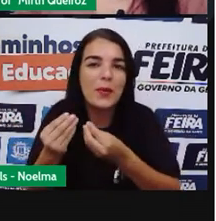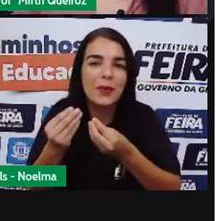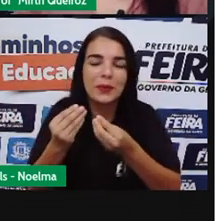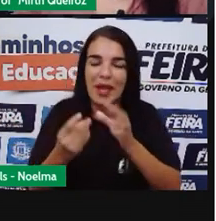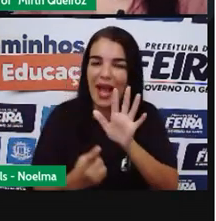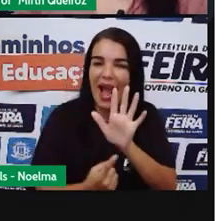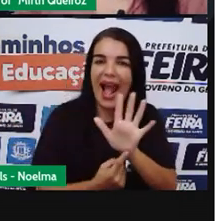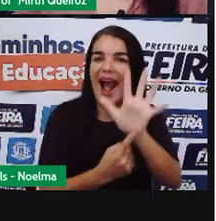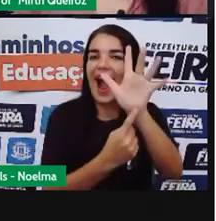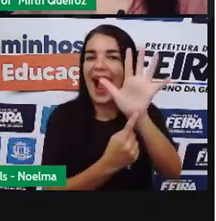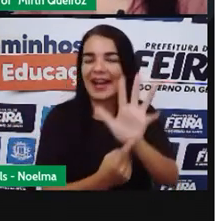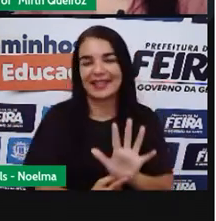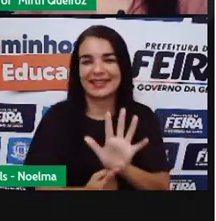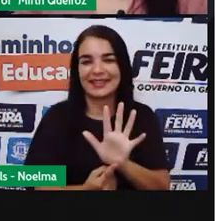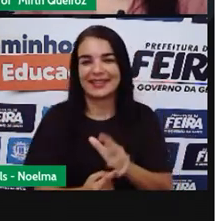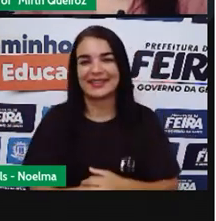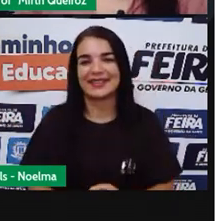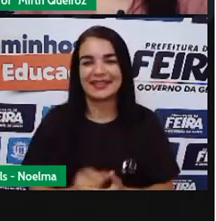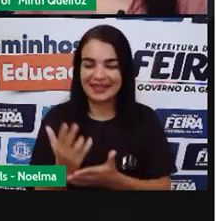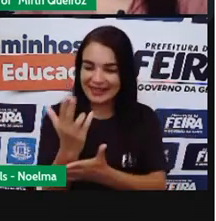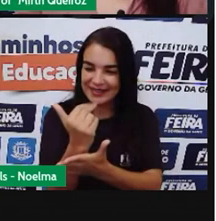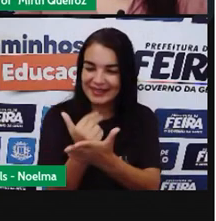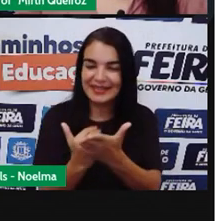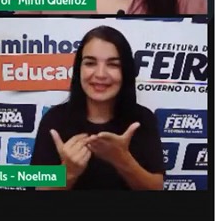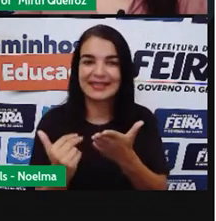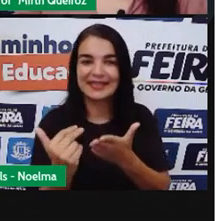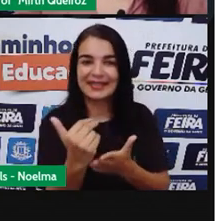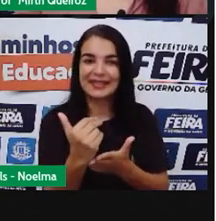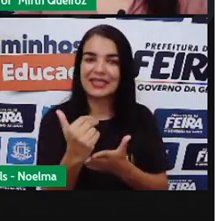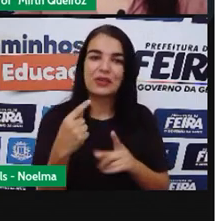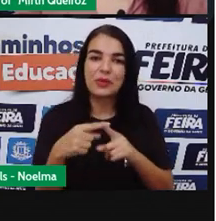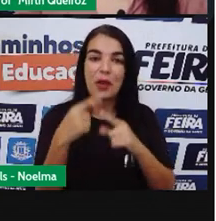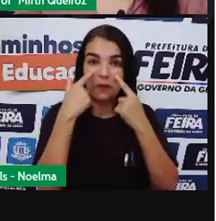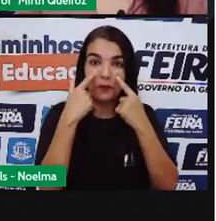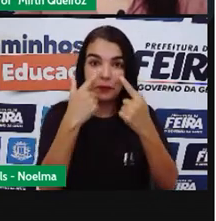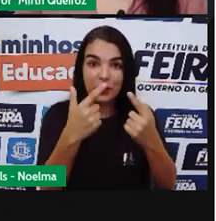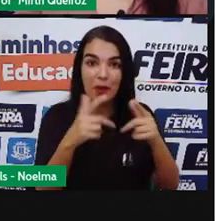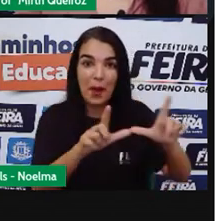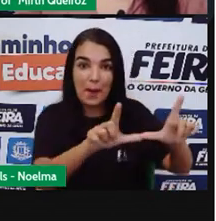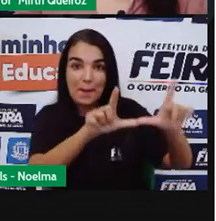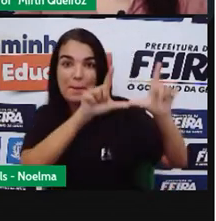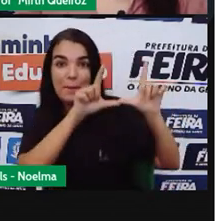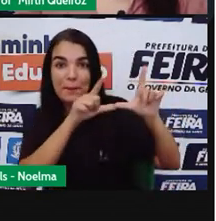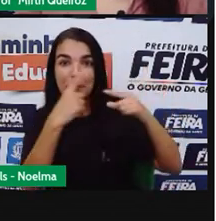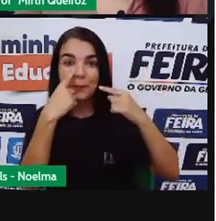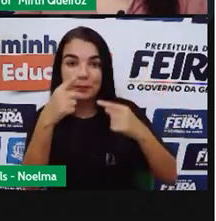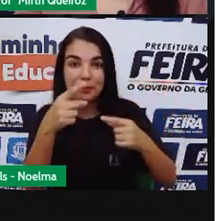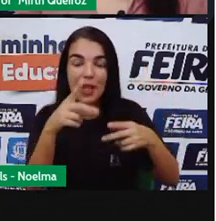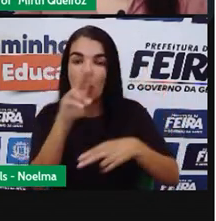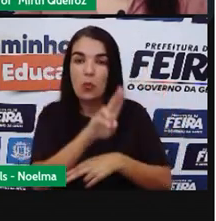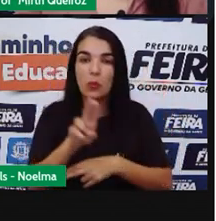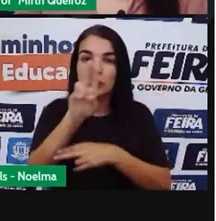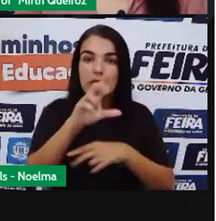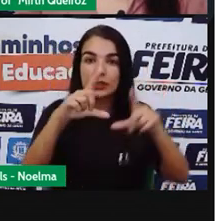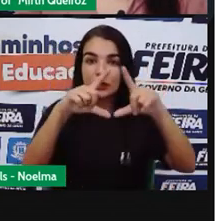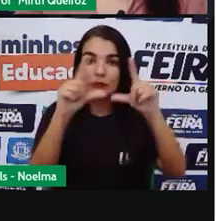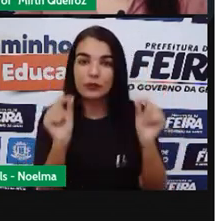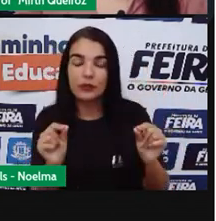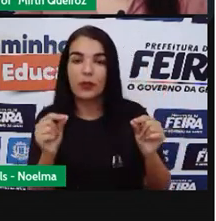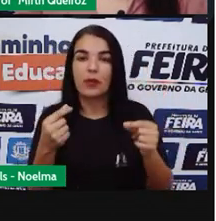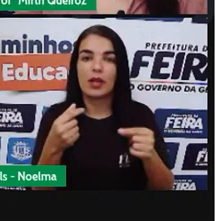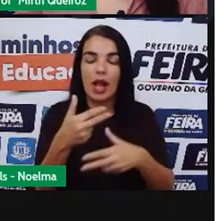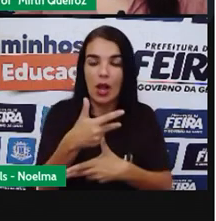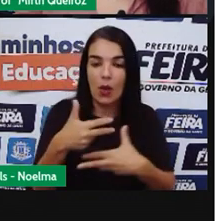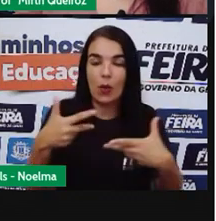imagem que tem aqui para vocês Vocês já viram, né? Utilizando aí as folhas, né? São elementos que fazem